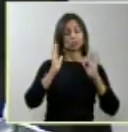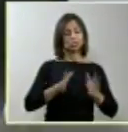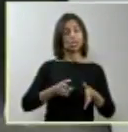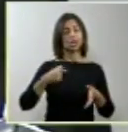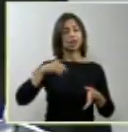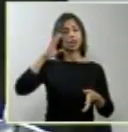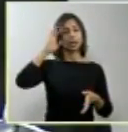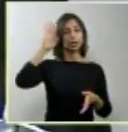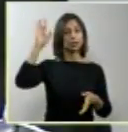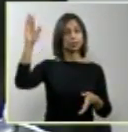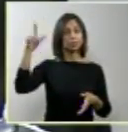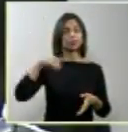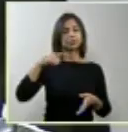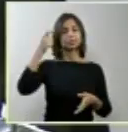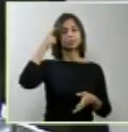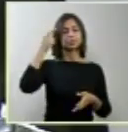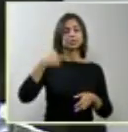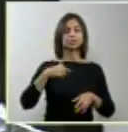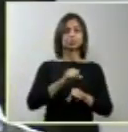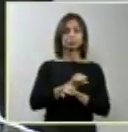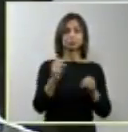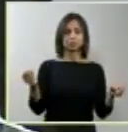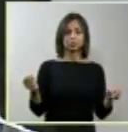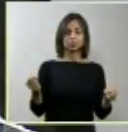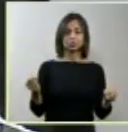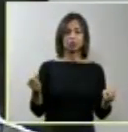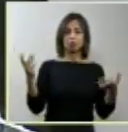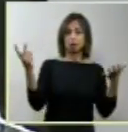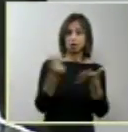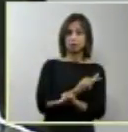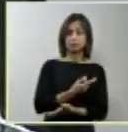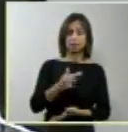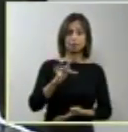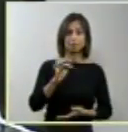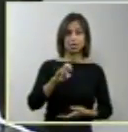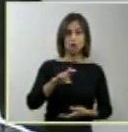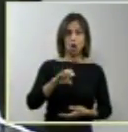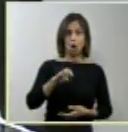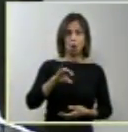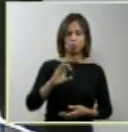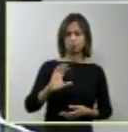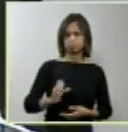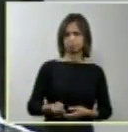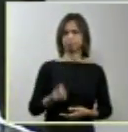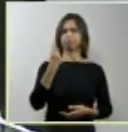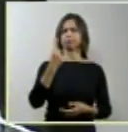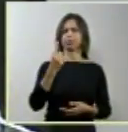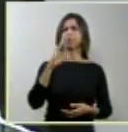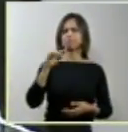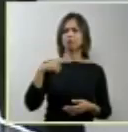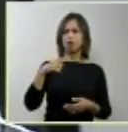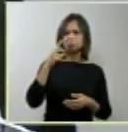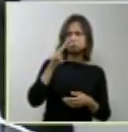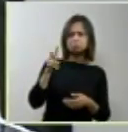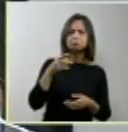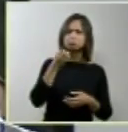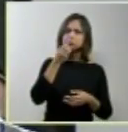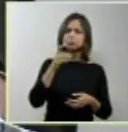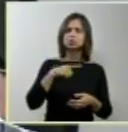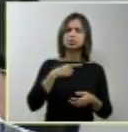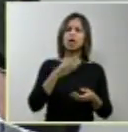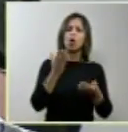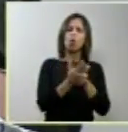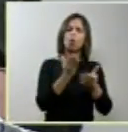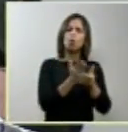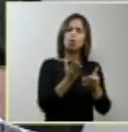impossível esse fenômeno, que se somarão aos dados anteriores